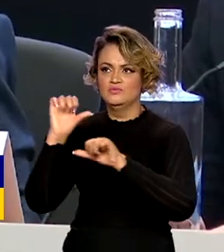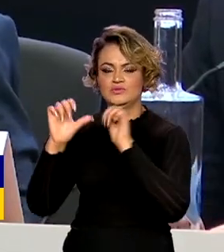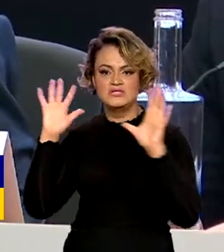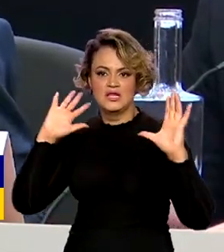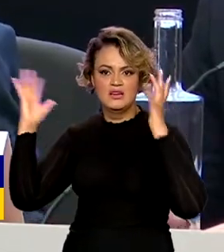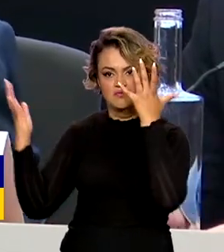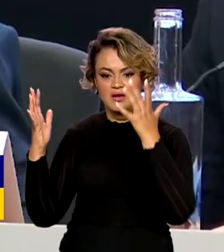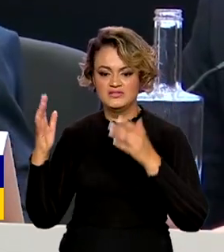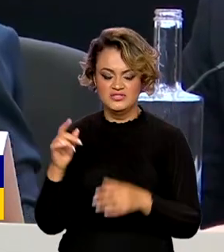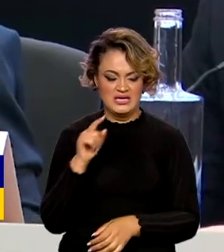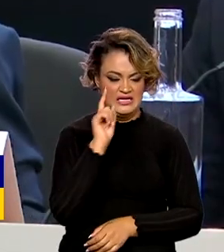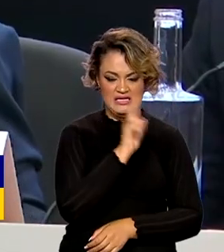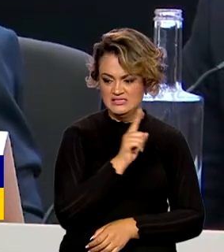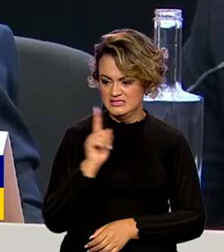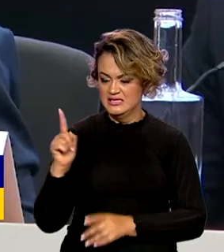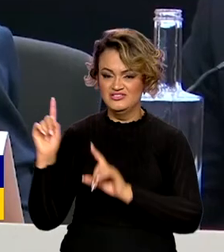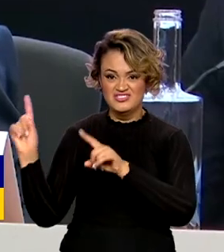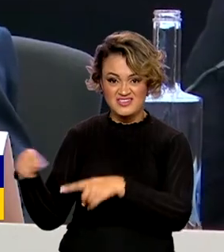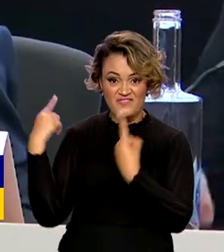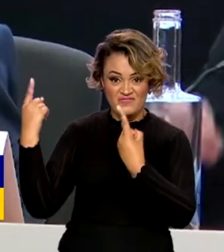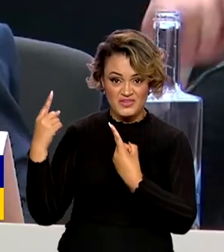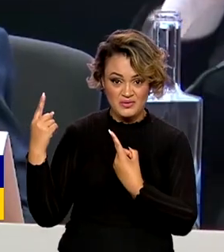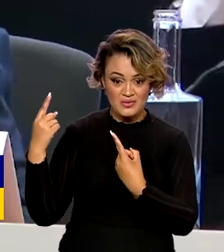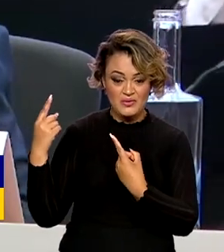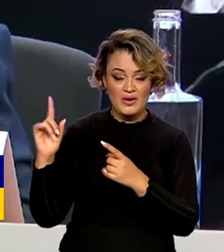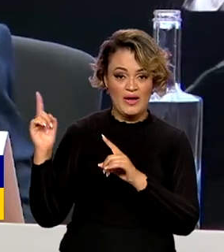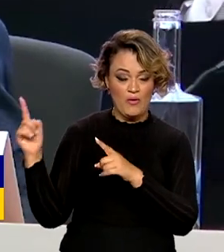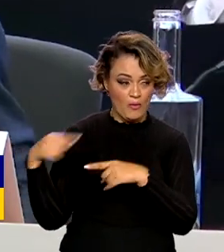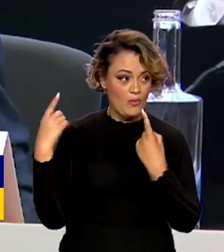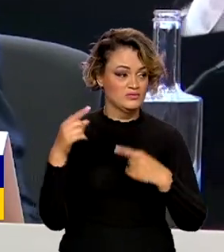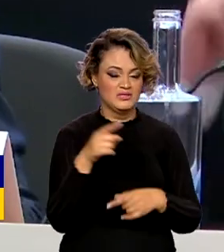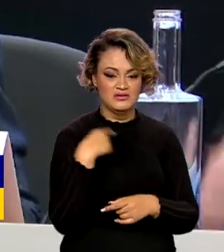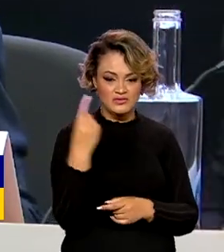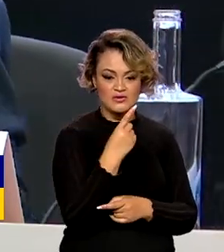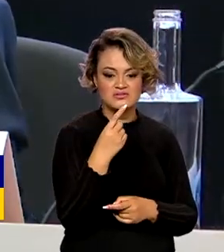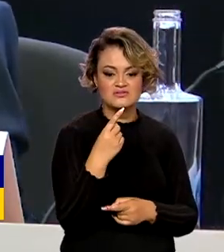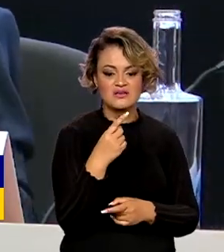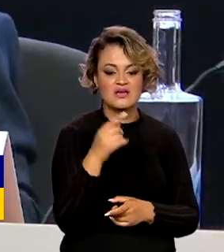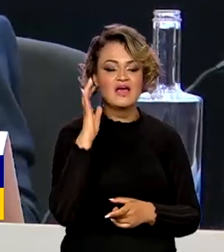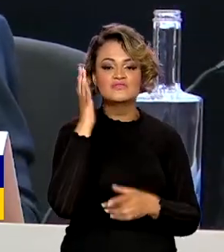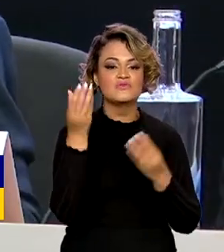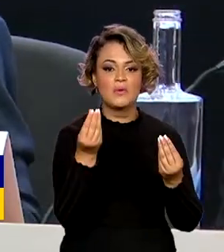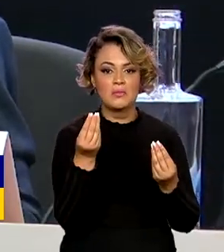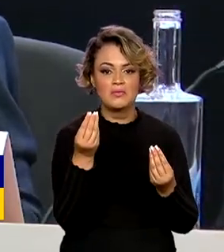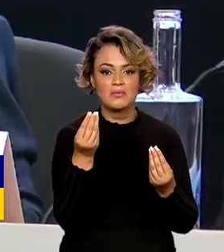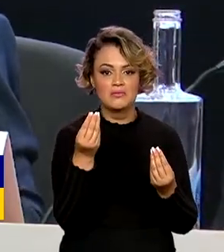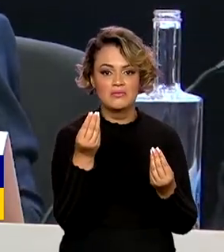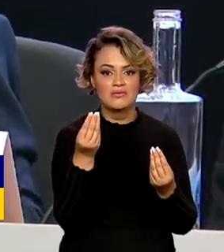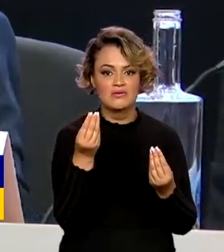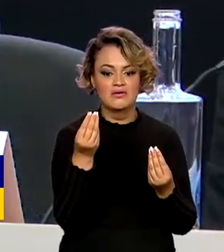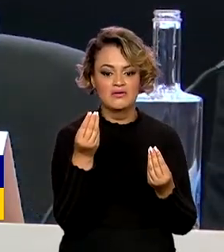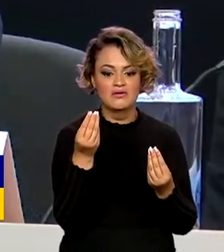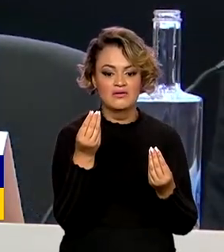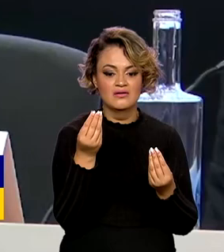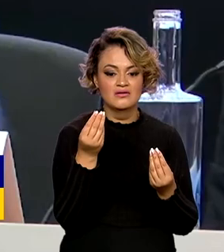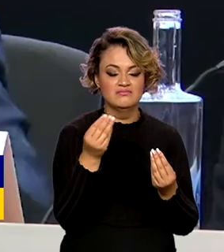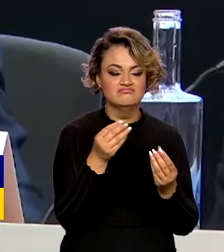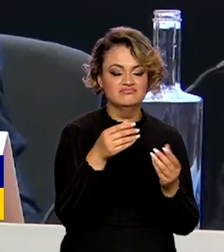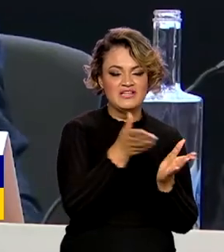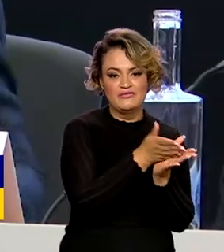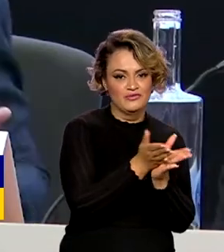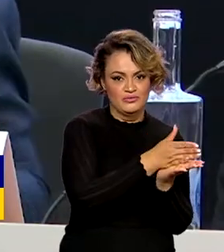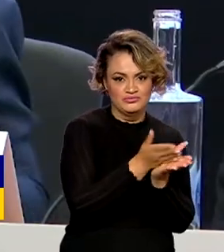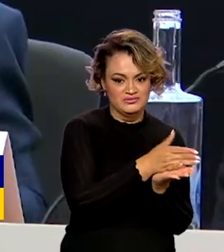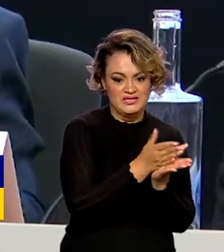climáticas. Nenhum desses desafios à subsistência humana e do Estado Democrático de Direito pode ser enfrentado nos lindes ou nas